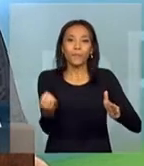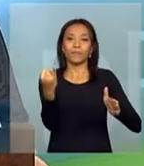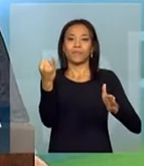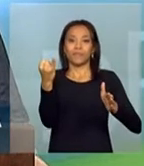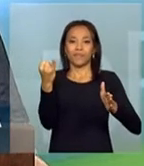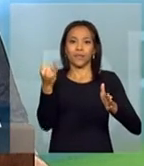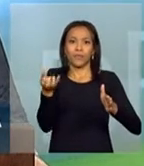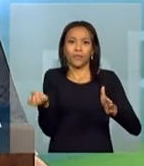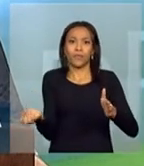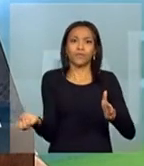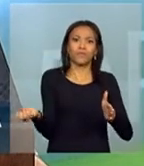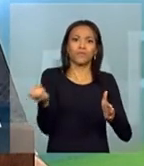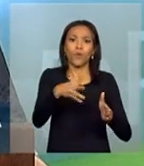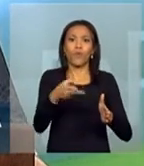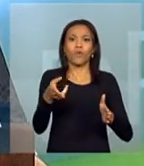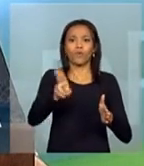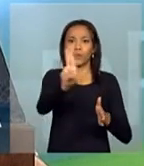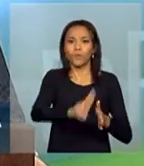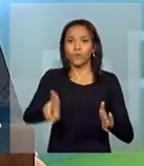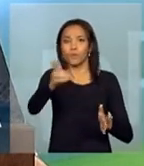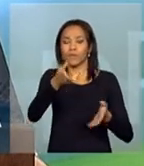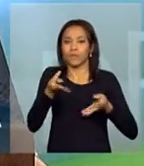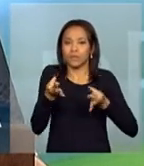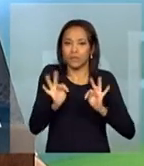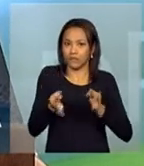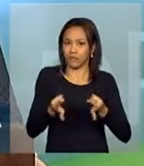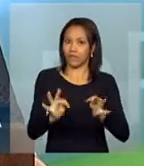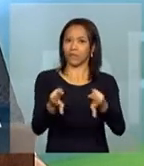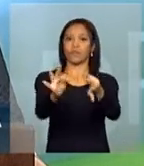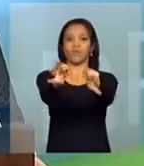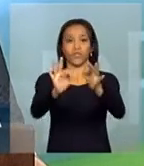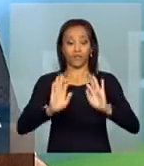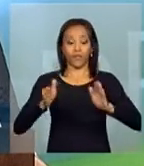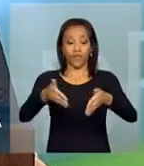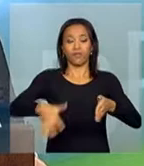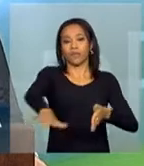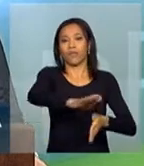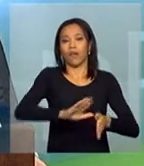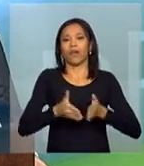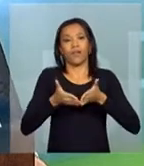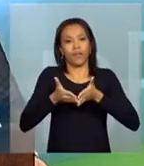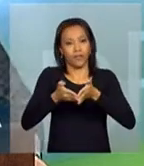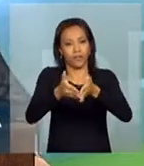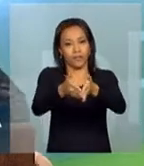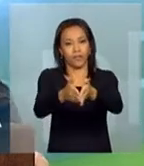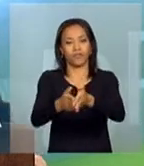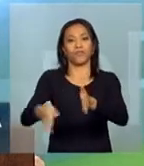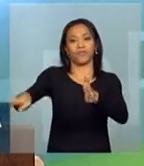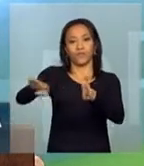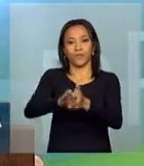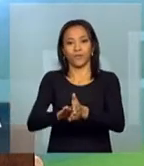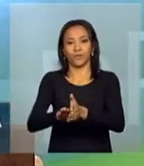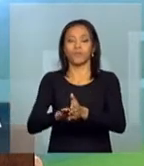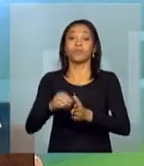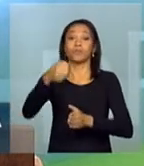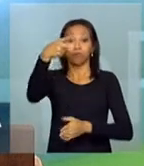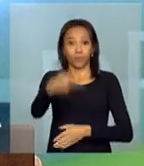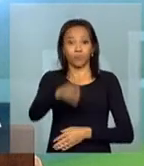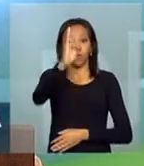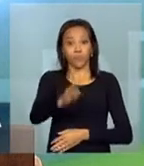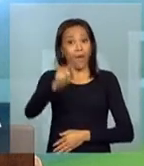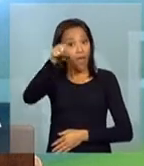grande modernização do sistema portuário brasileiro. É um passo concreto